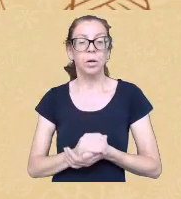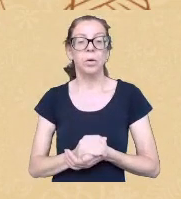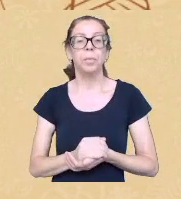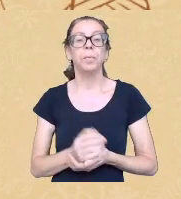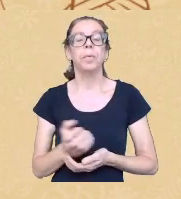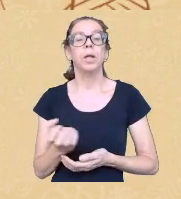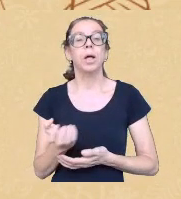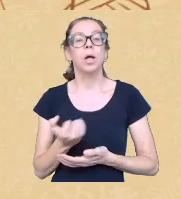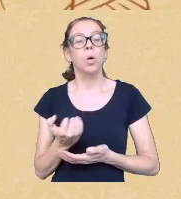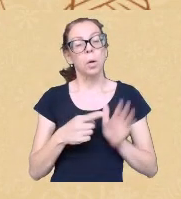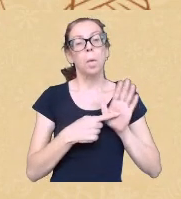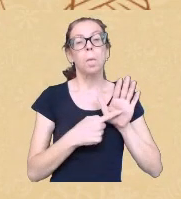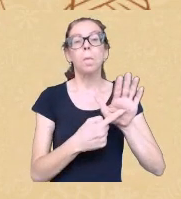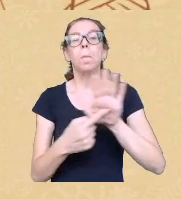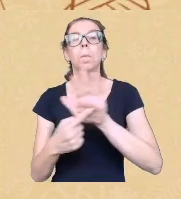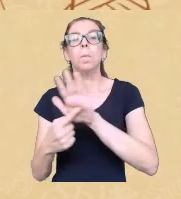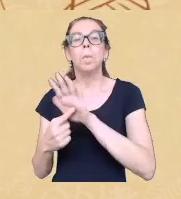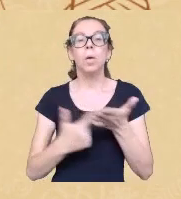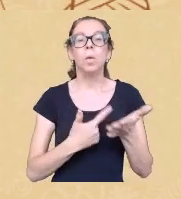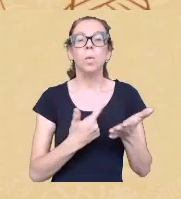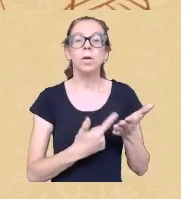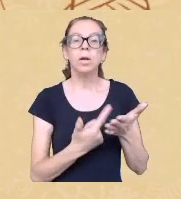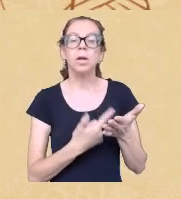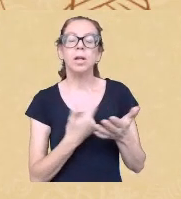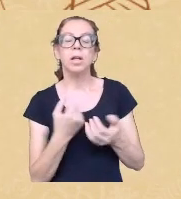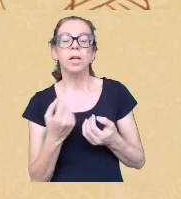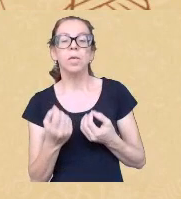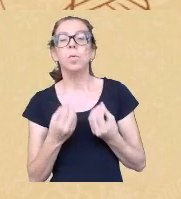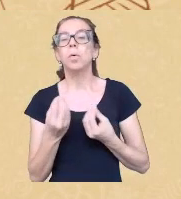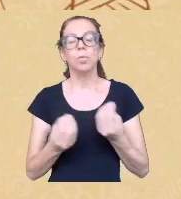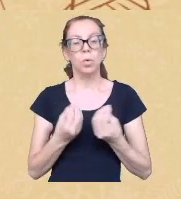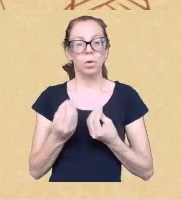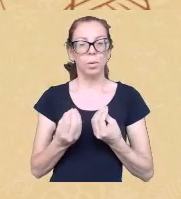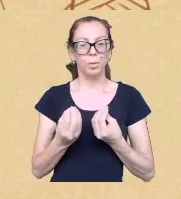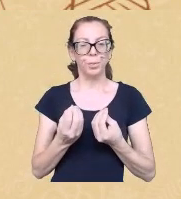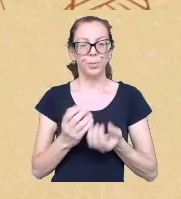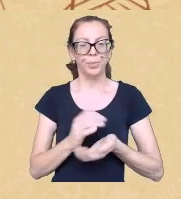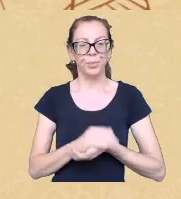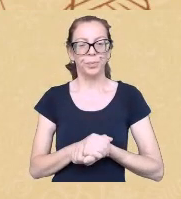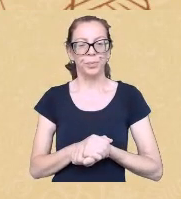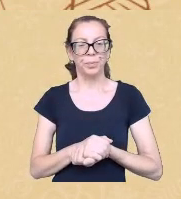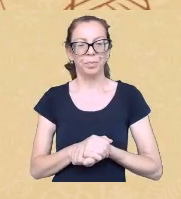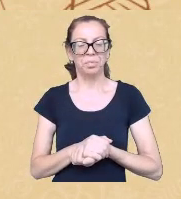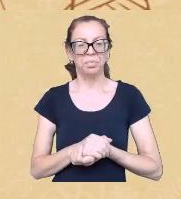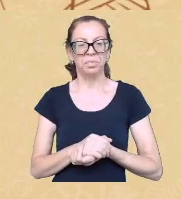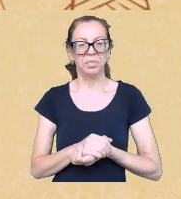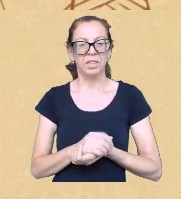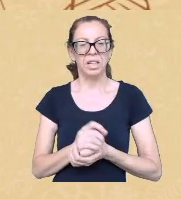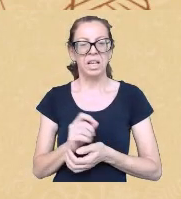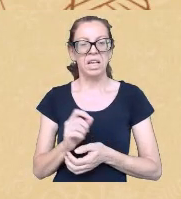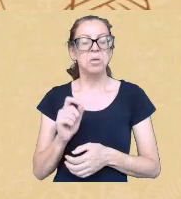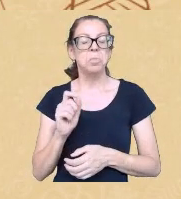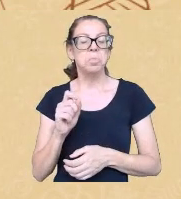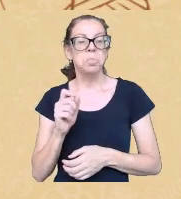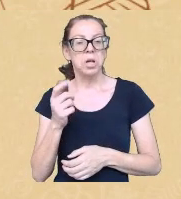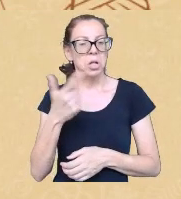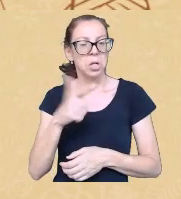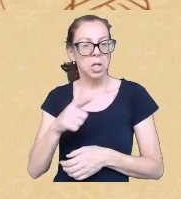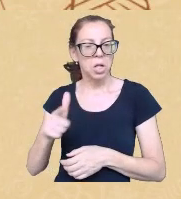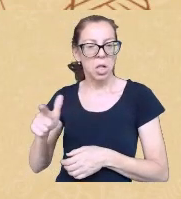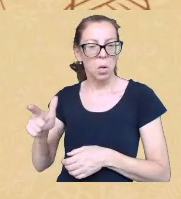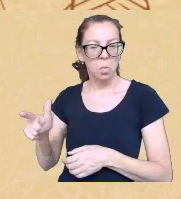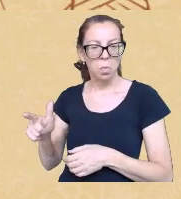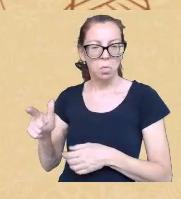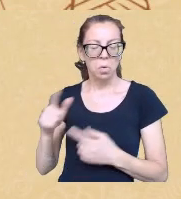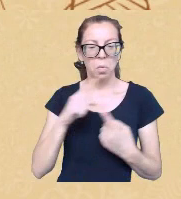para mostrar que quem quem não tem esse estereótipo do olho puxado cabelo